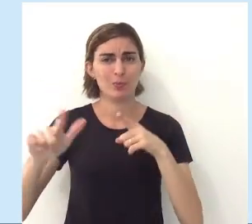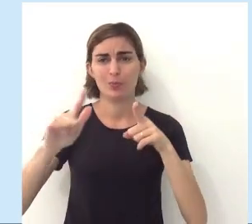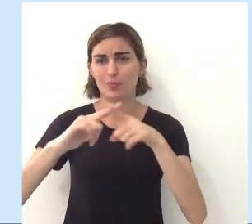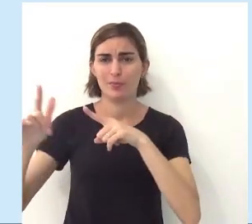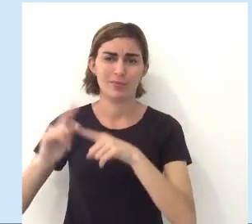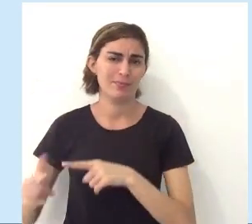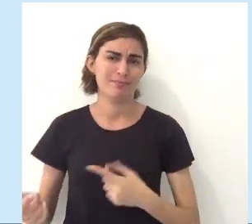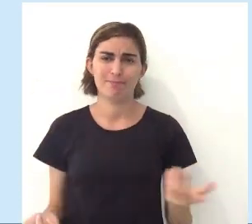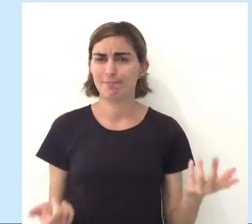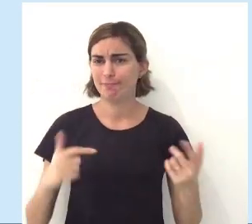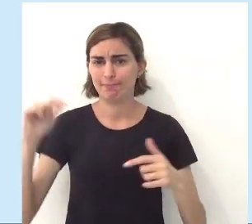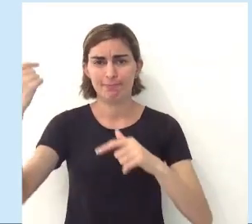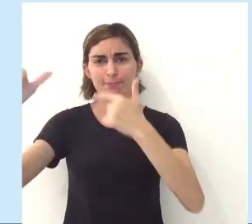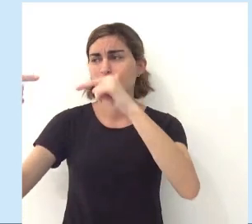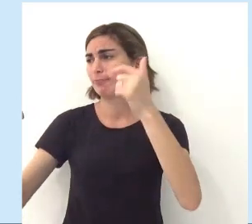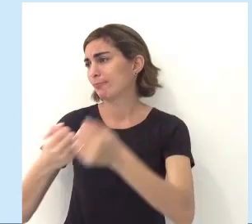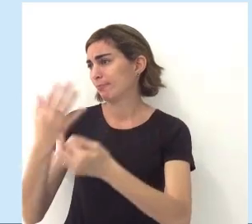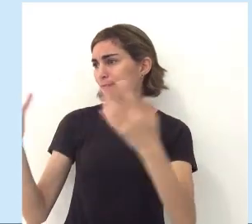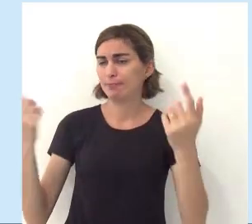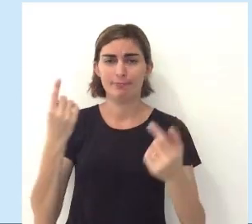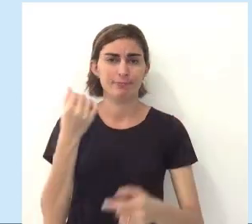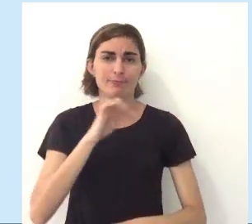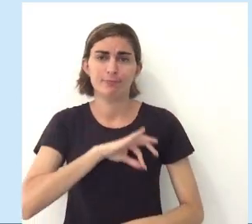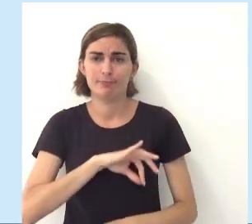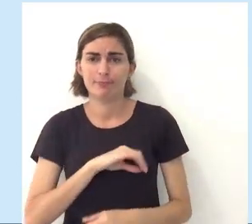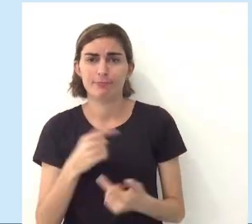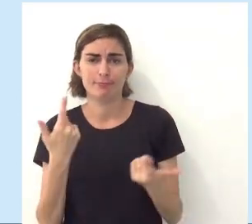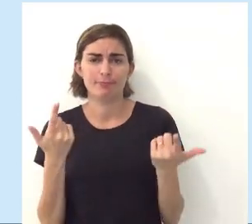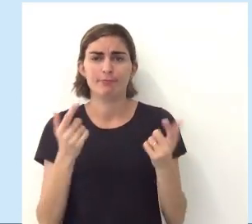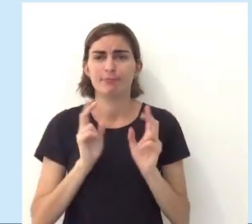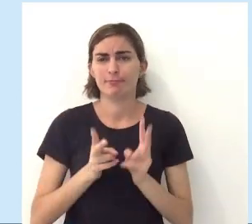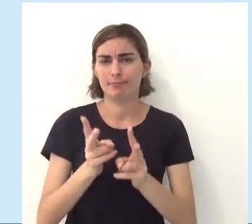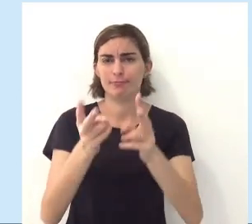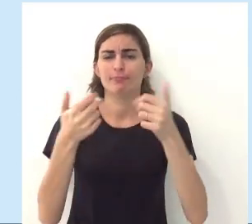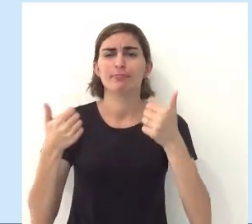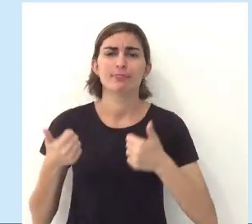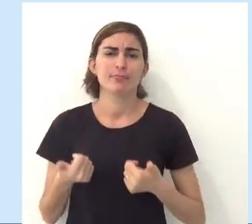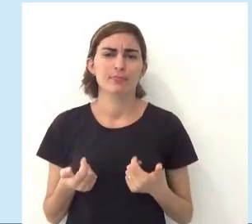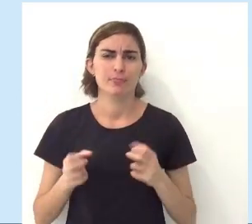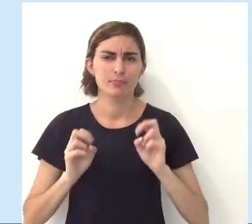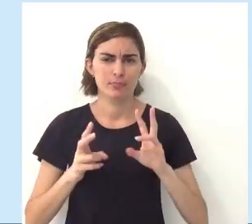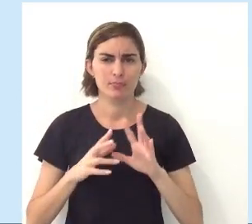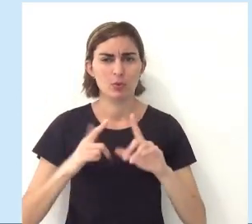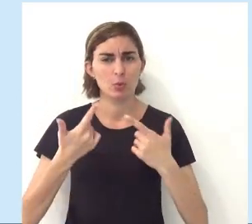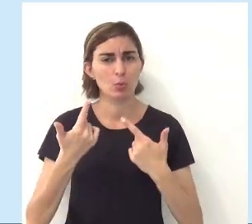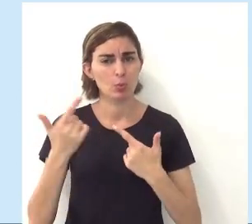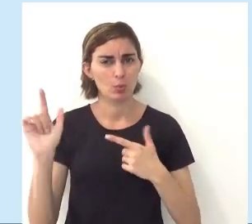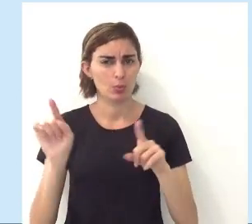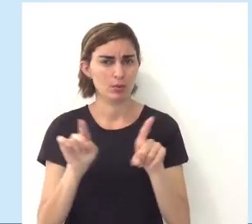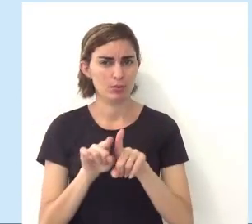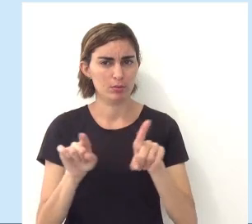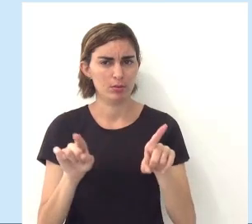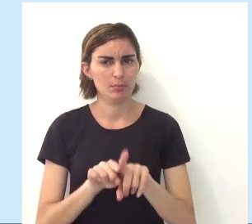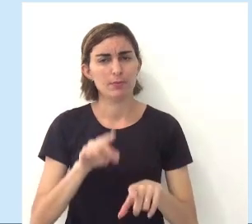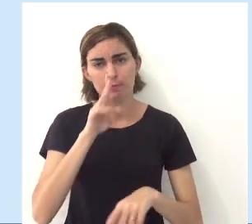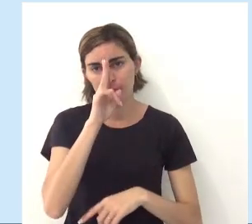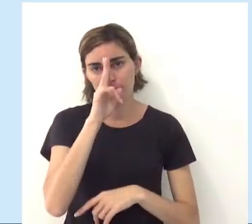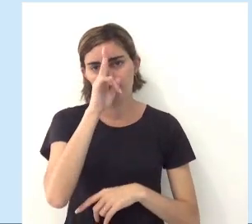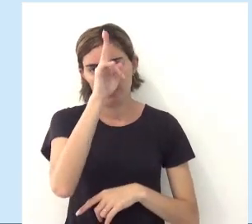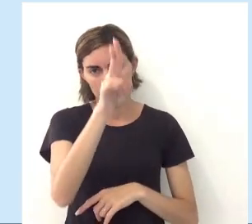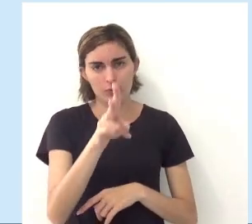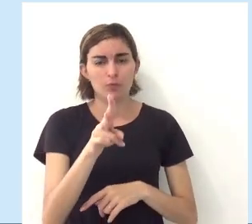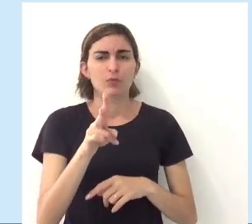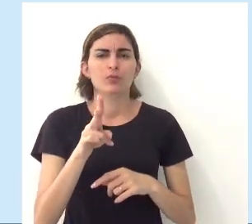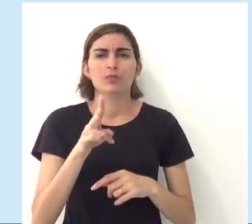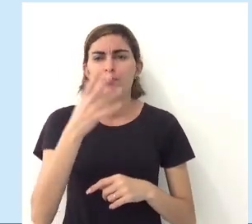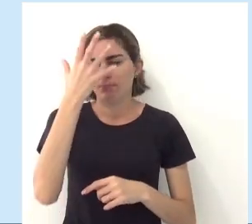afetado, que essas pessoas elas não tenham a quantidade de renda necessária para subsistir. Ok, gente? Uma outra coisa também, gente, muito